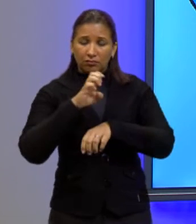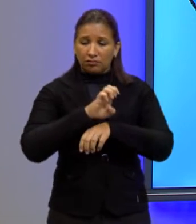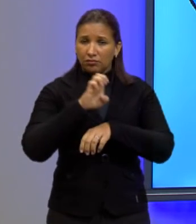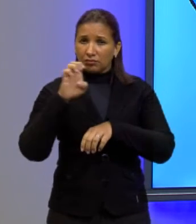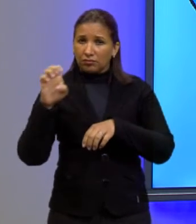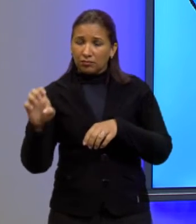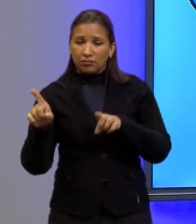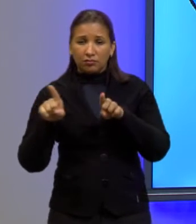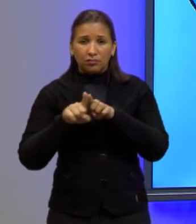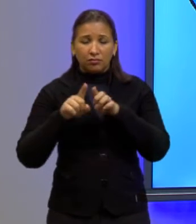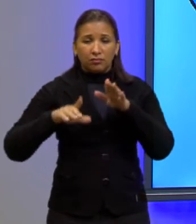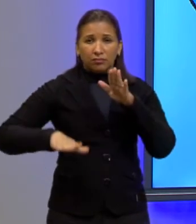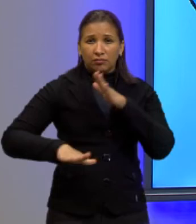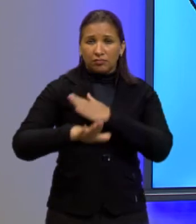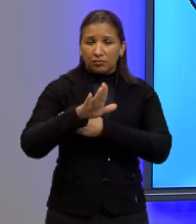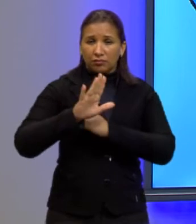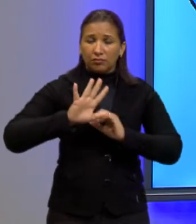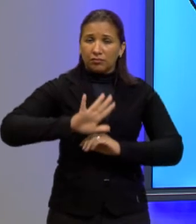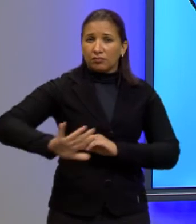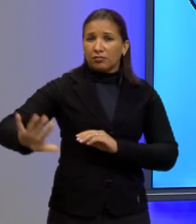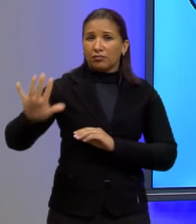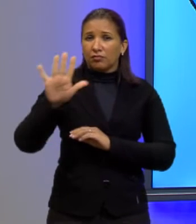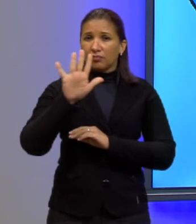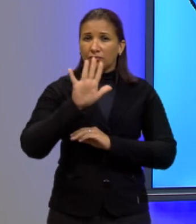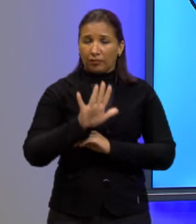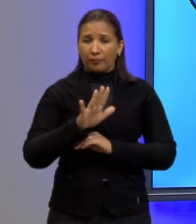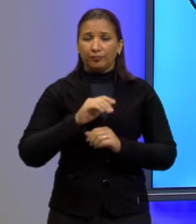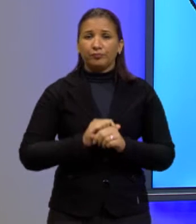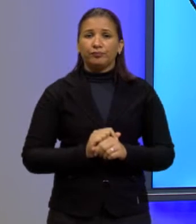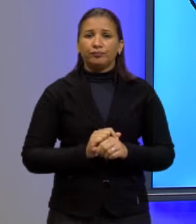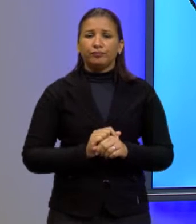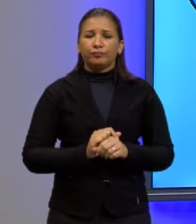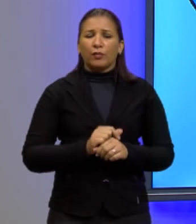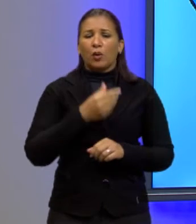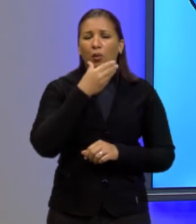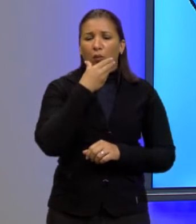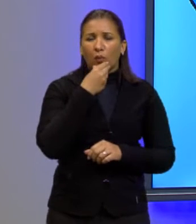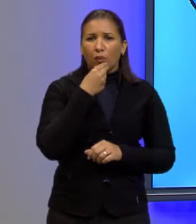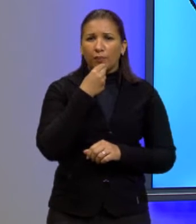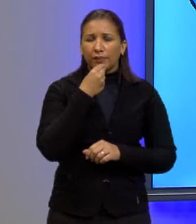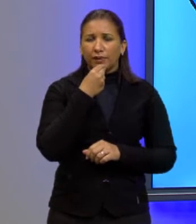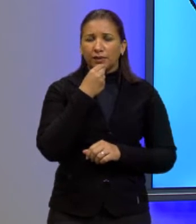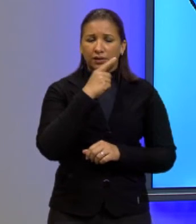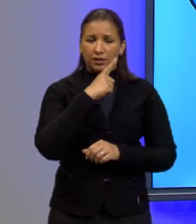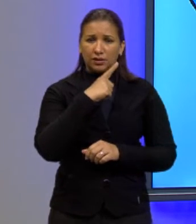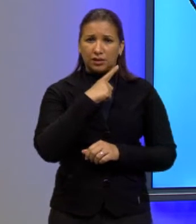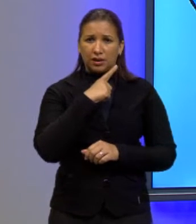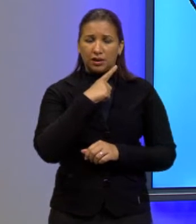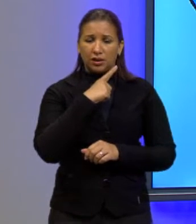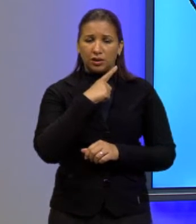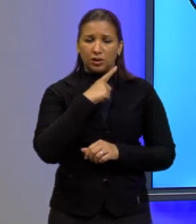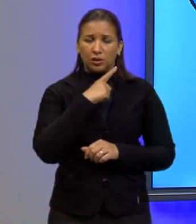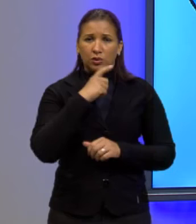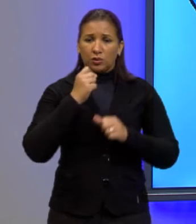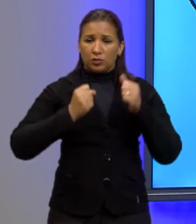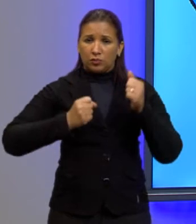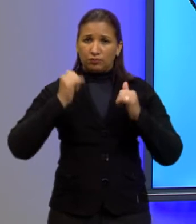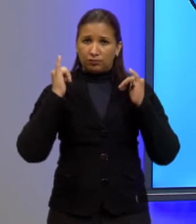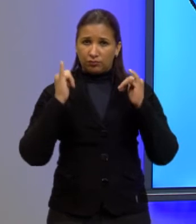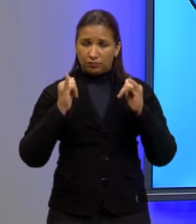excursões em geral o dono de uma van cuja capacidade máxima é de 15